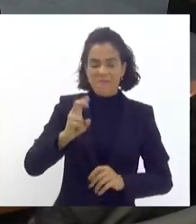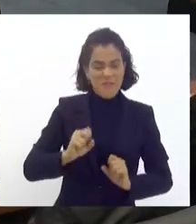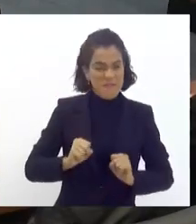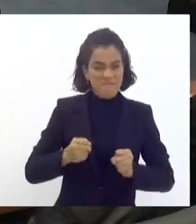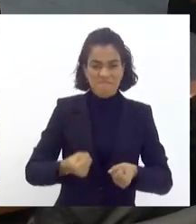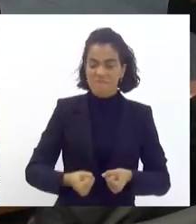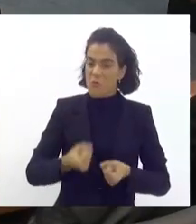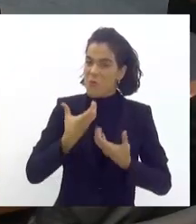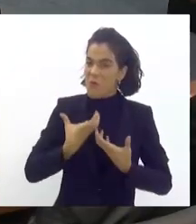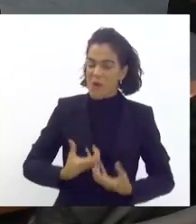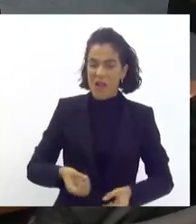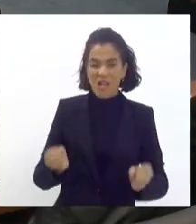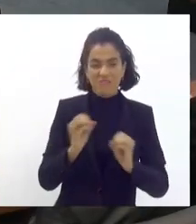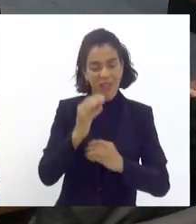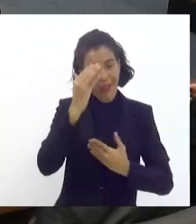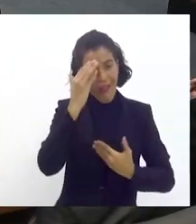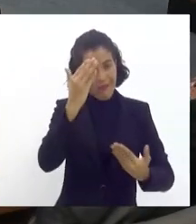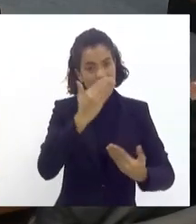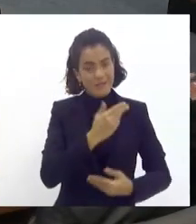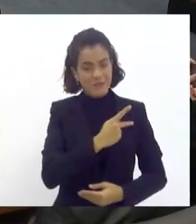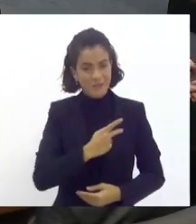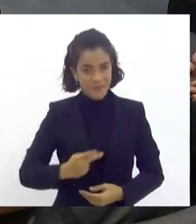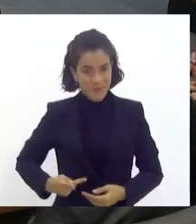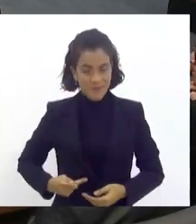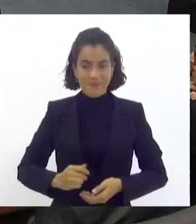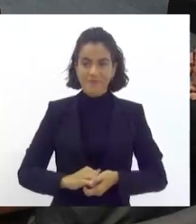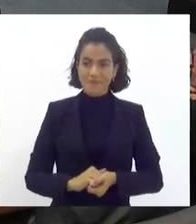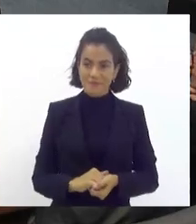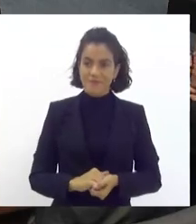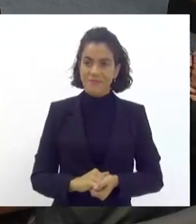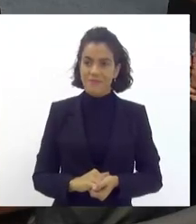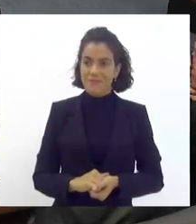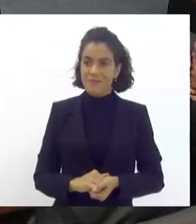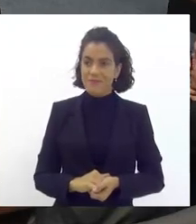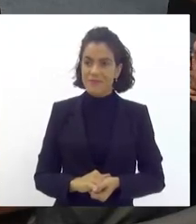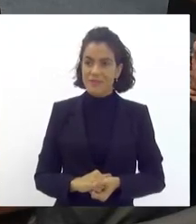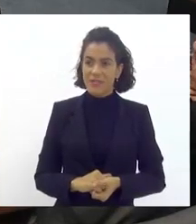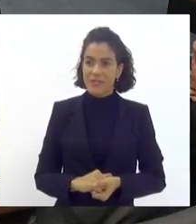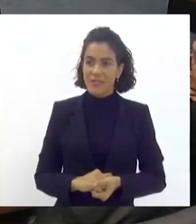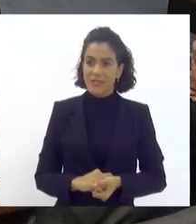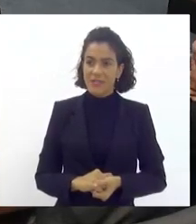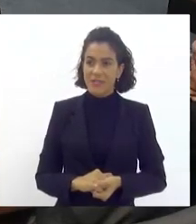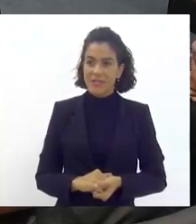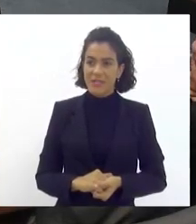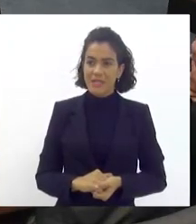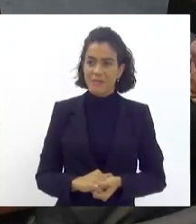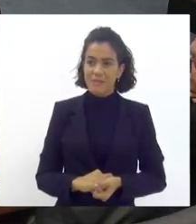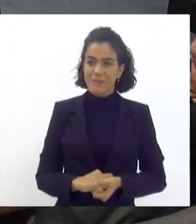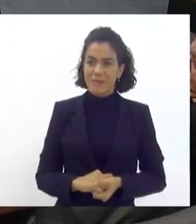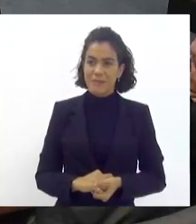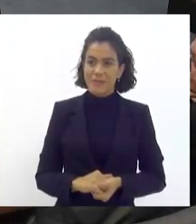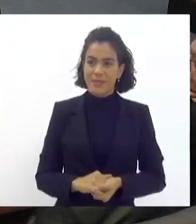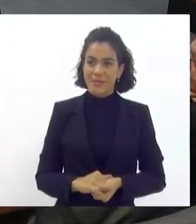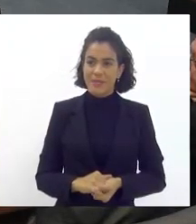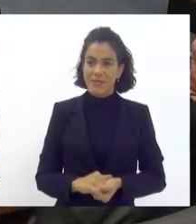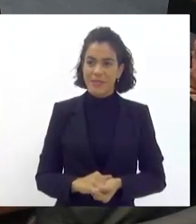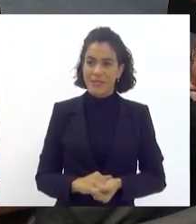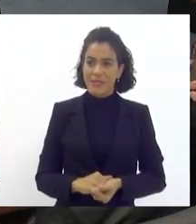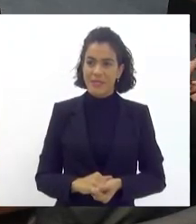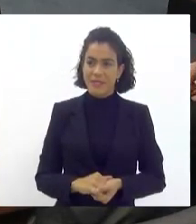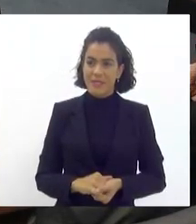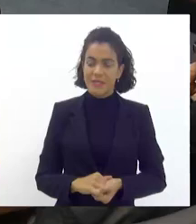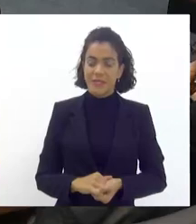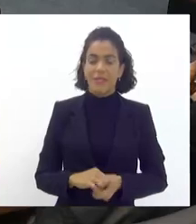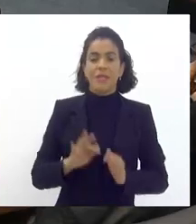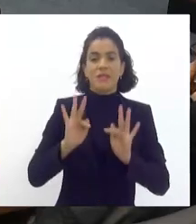agradeço ao senhor pela sua presença presidente acho que a gente depois da fala da mesa da fala da deputada